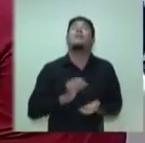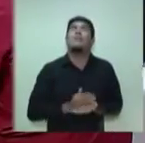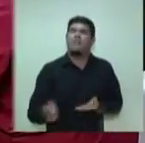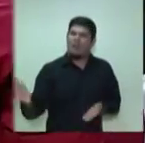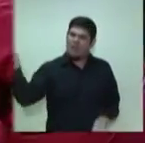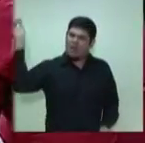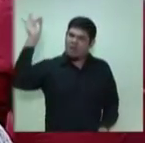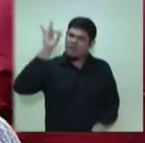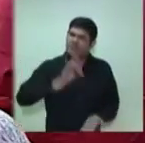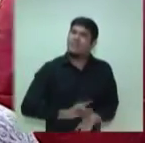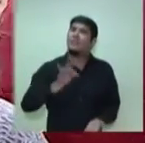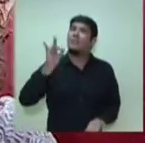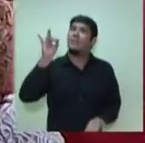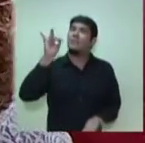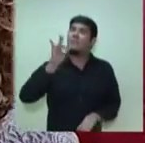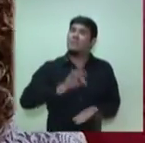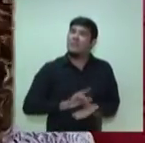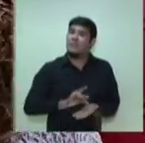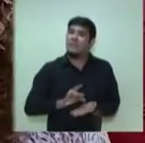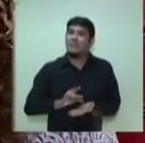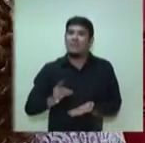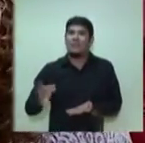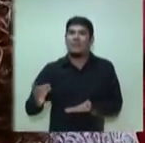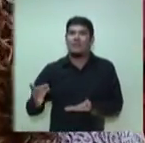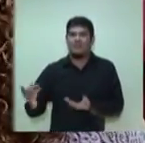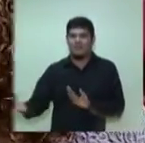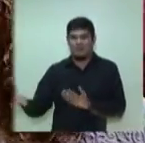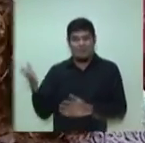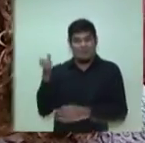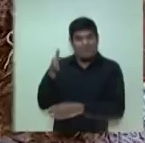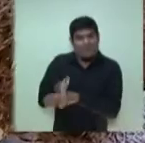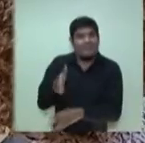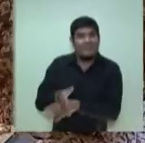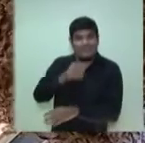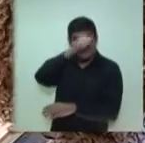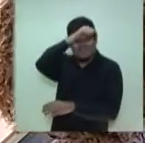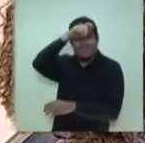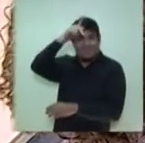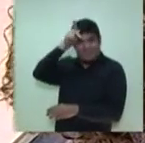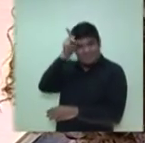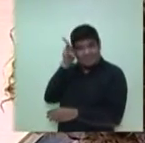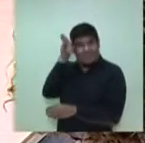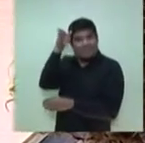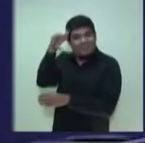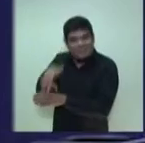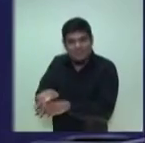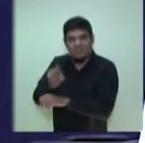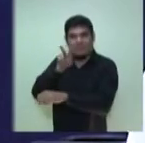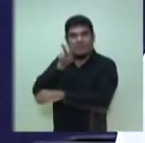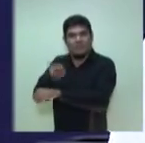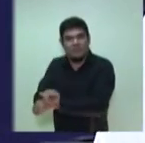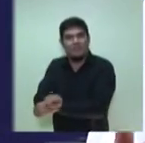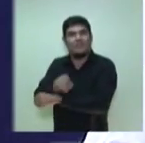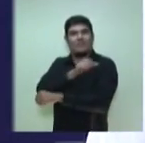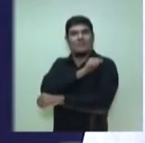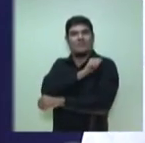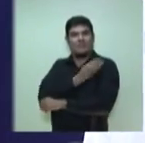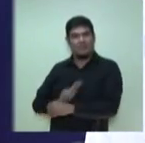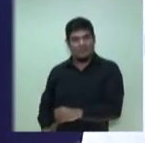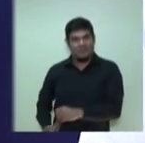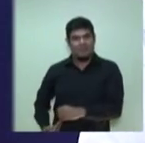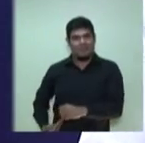verdadeira participação da Prefeitura Municipal de Manaus na política de segurança pública, numa atitude